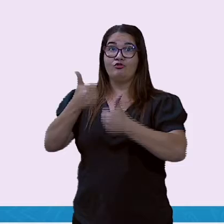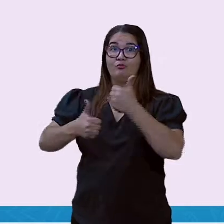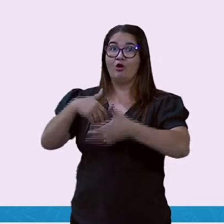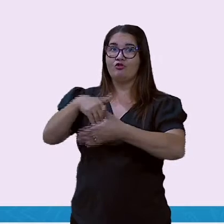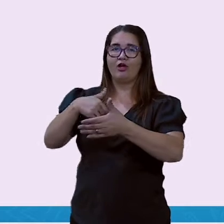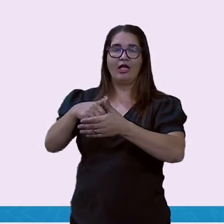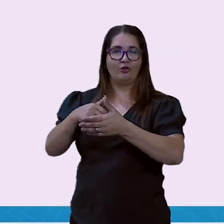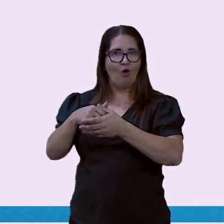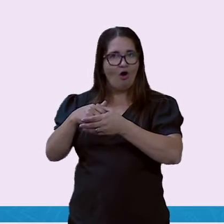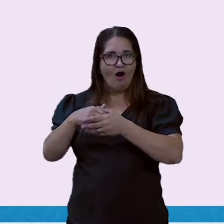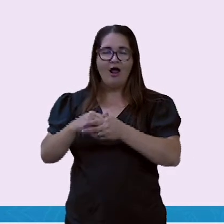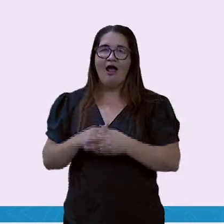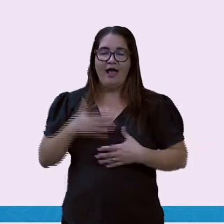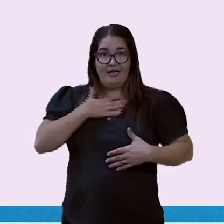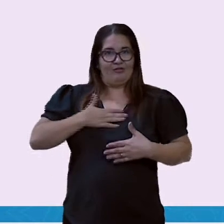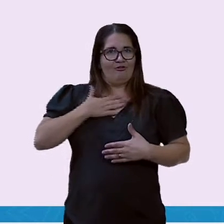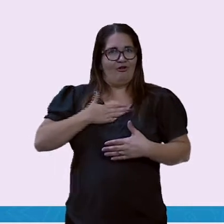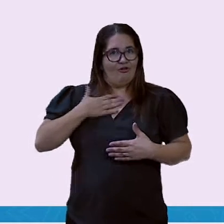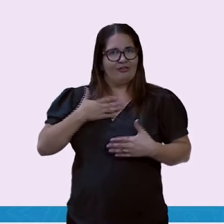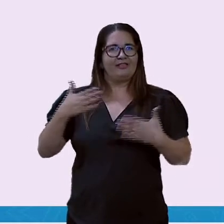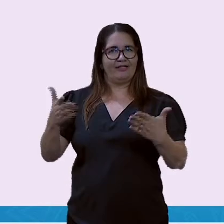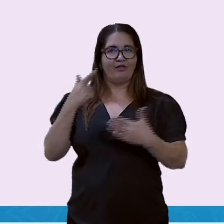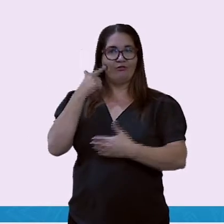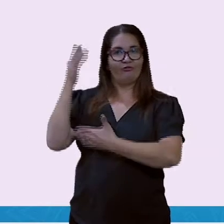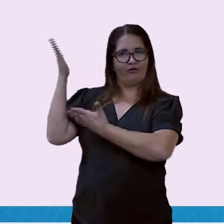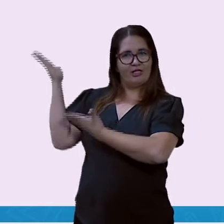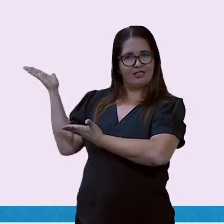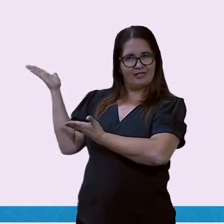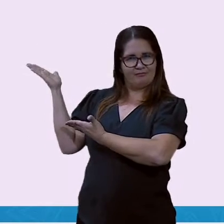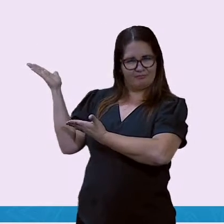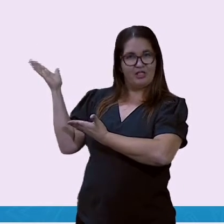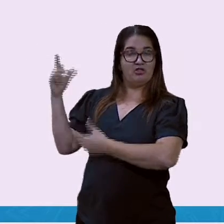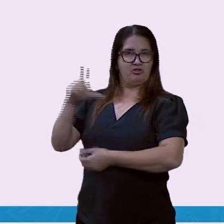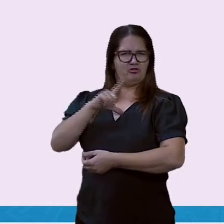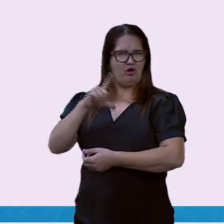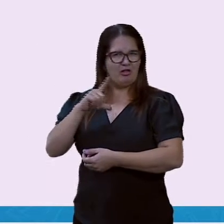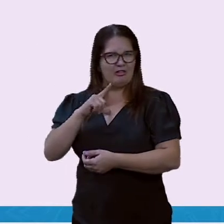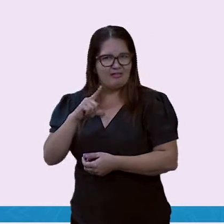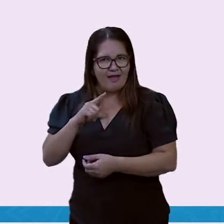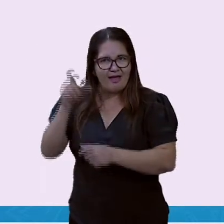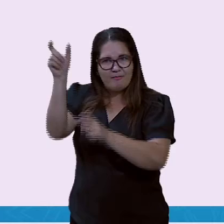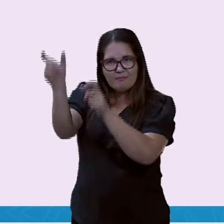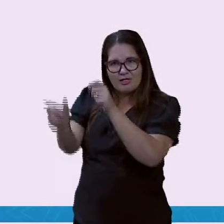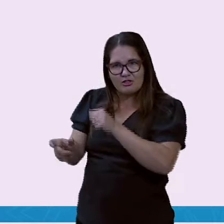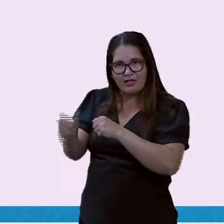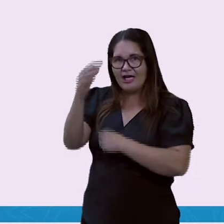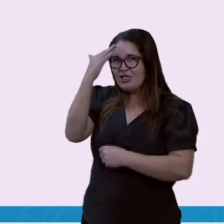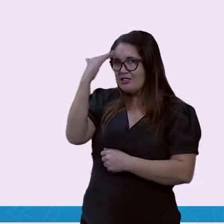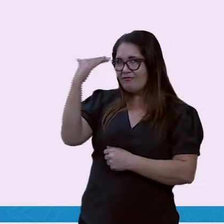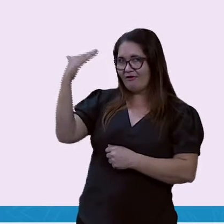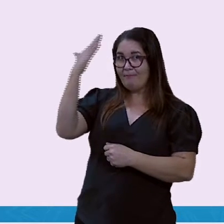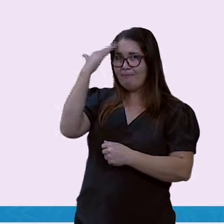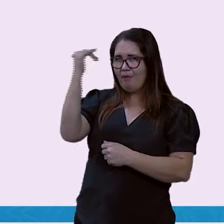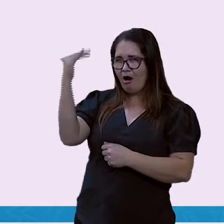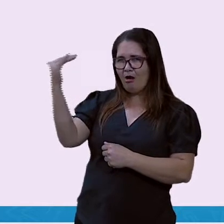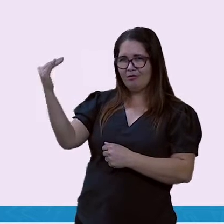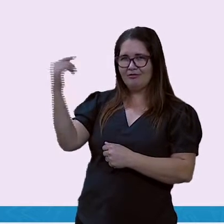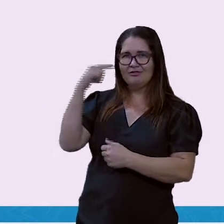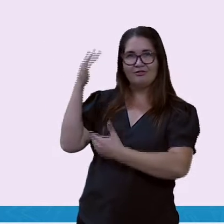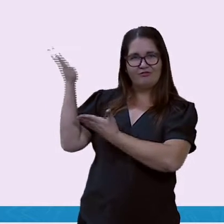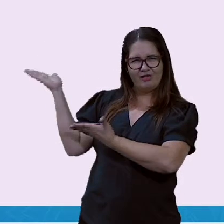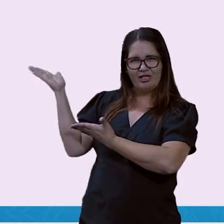Só entra craque nessa seleção, hein, galera? Vamos lá, aí na tela, vamos ver aí algum desses